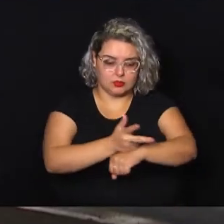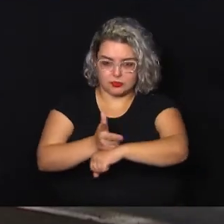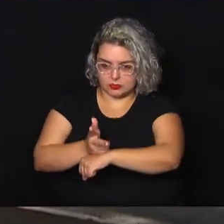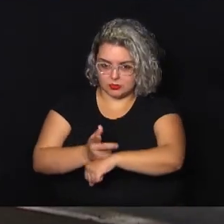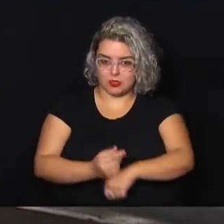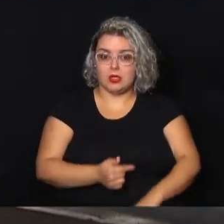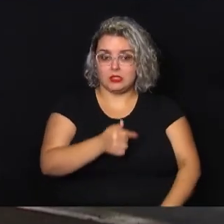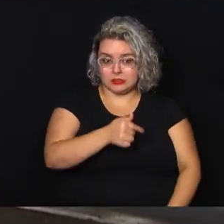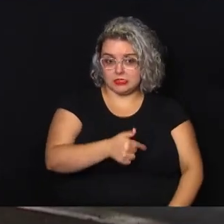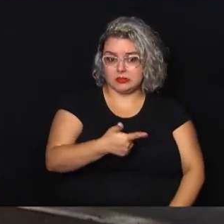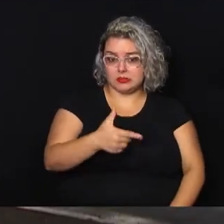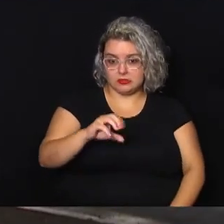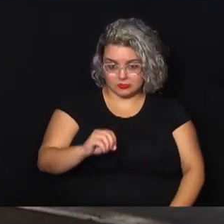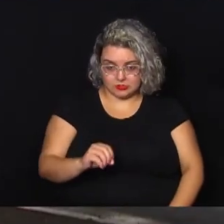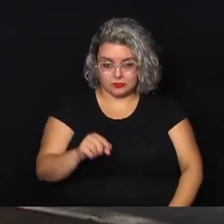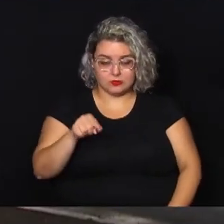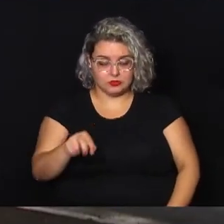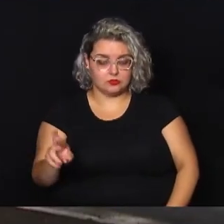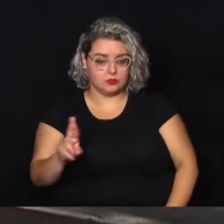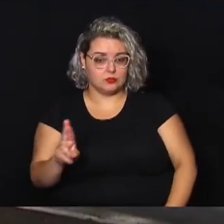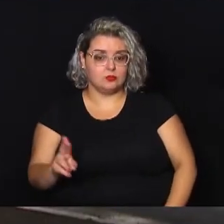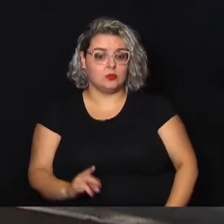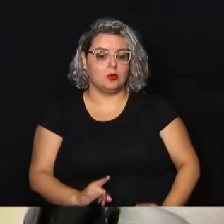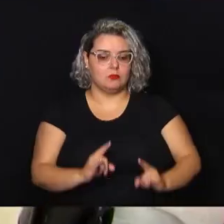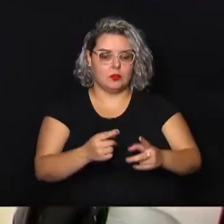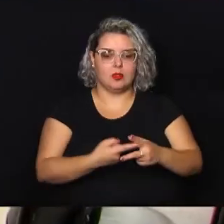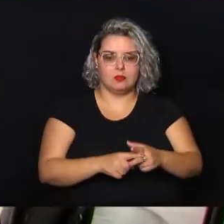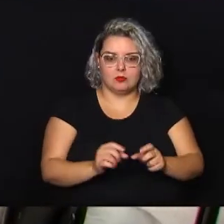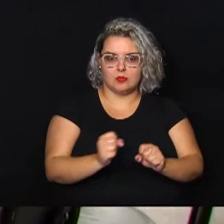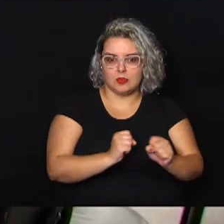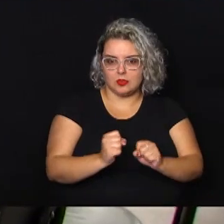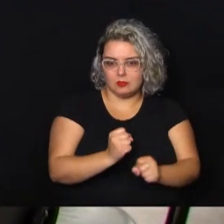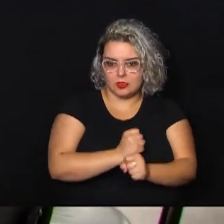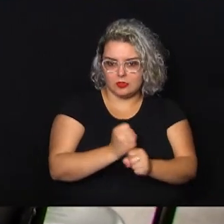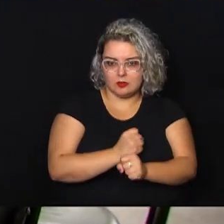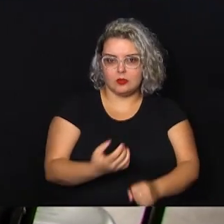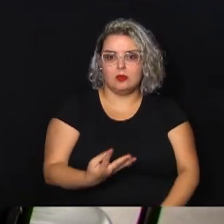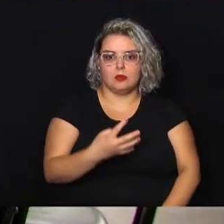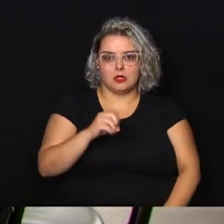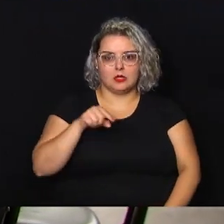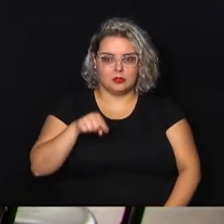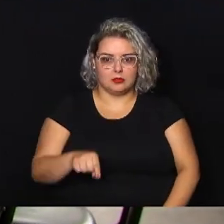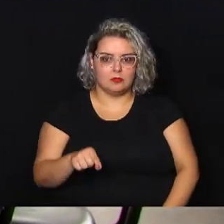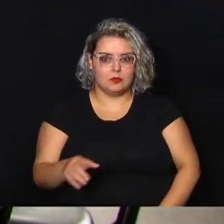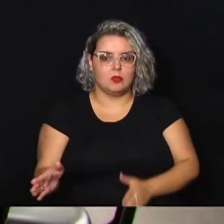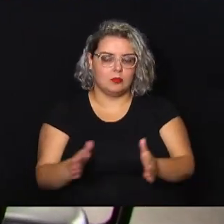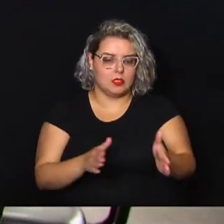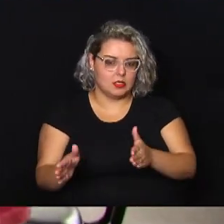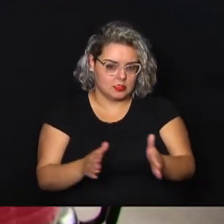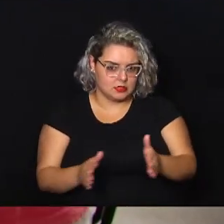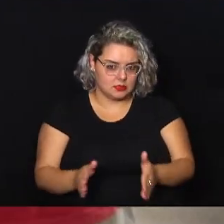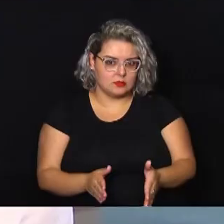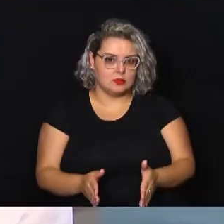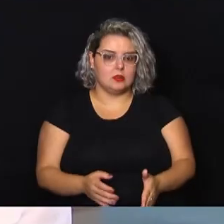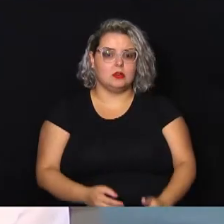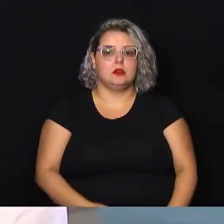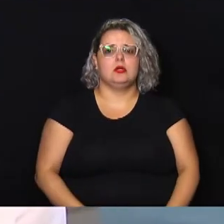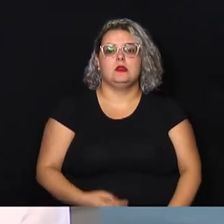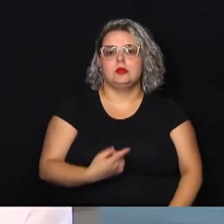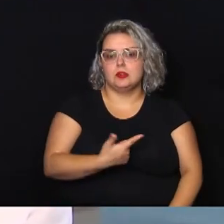720.000,00 para a manutenção predial, R$ 40.000,00 para a acessibilidade e R 200.000,00 para a recepção.